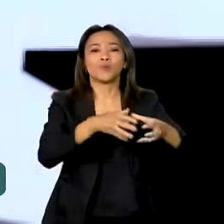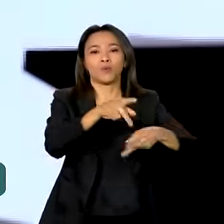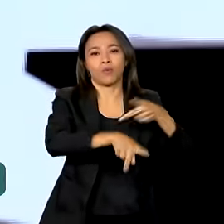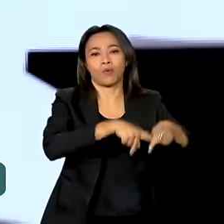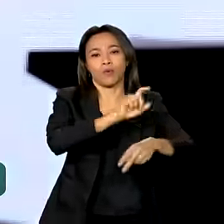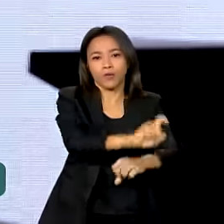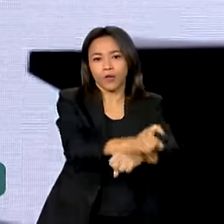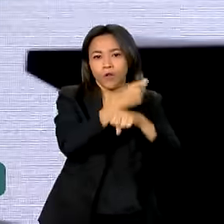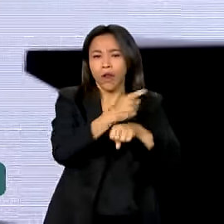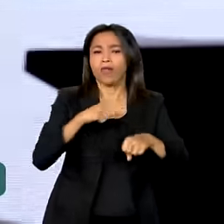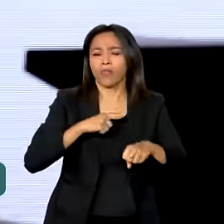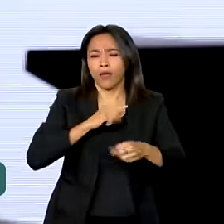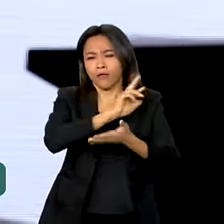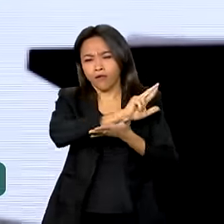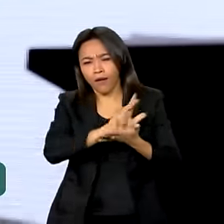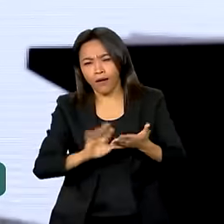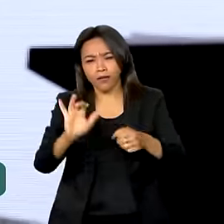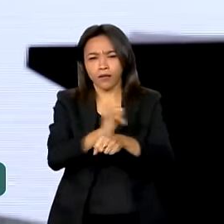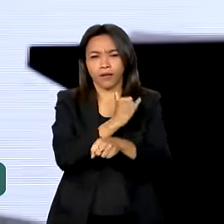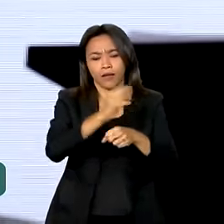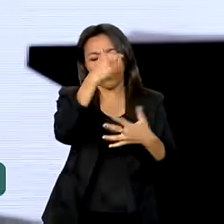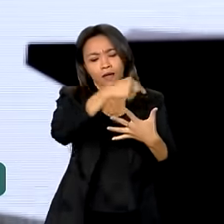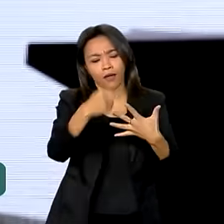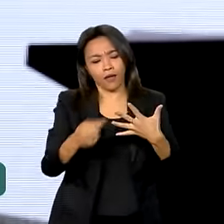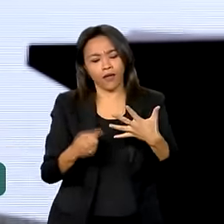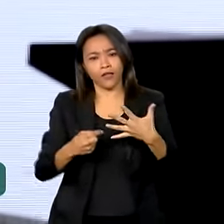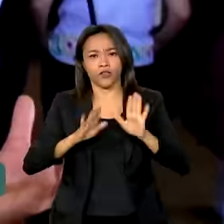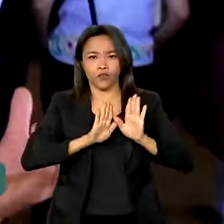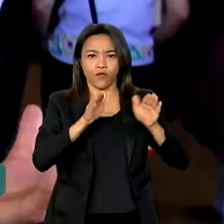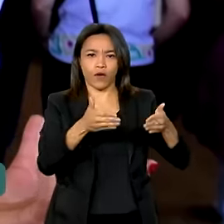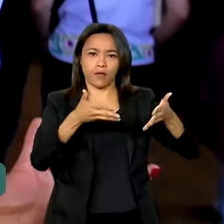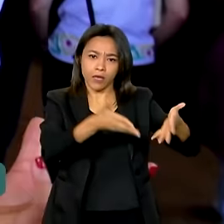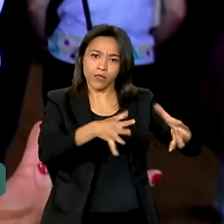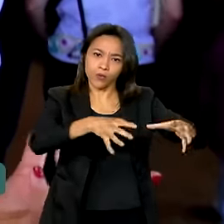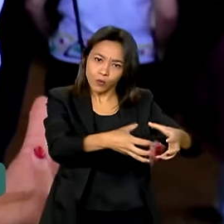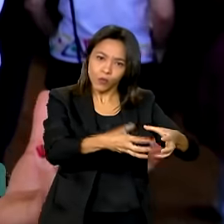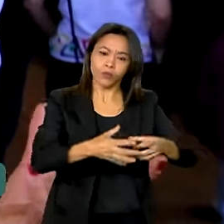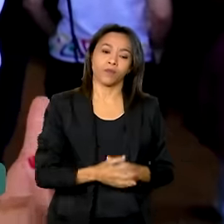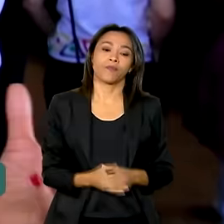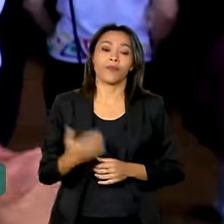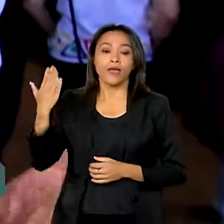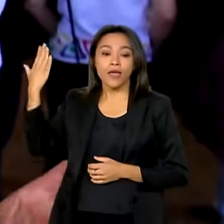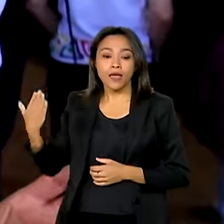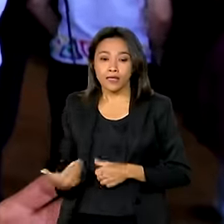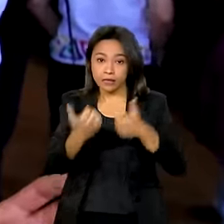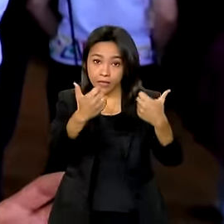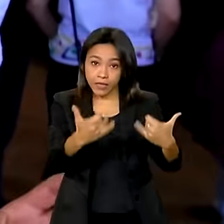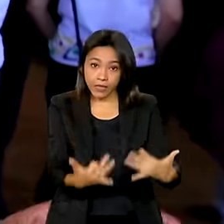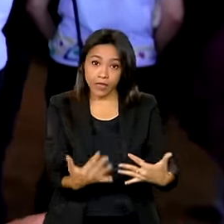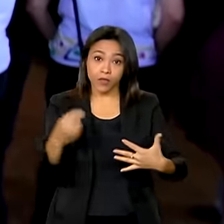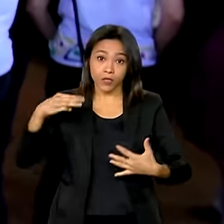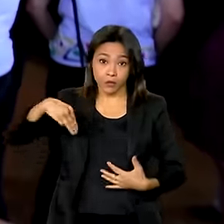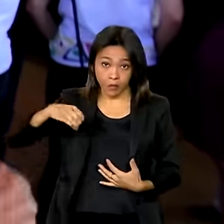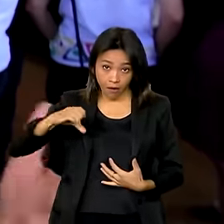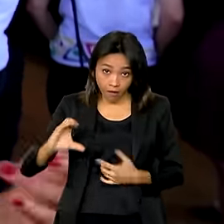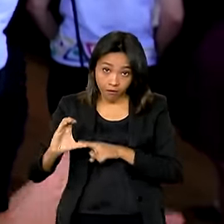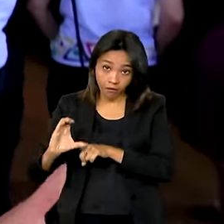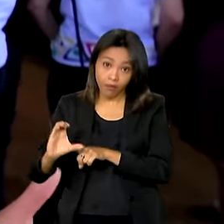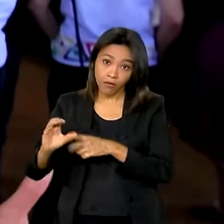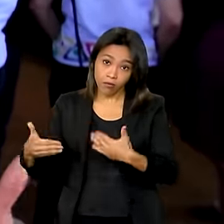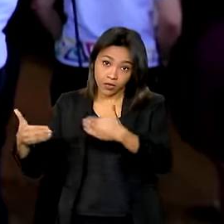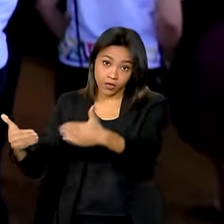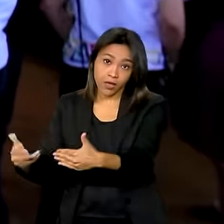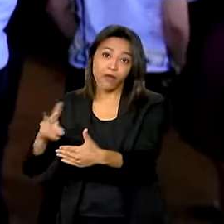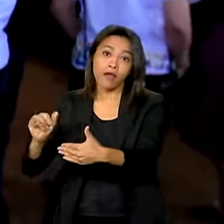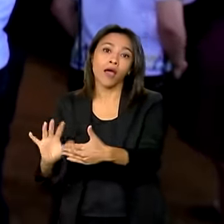uma série de ações específicas para essa população. O MEC vai colocar dentro